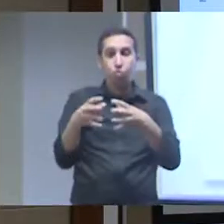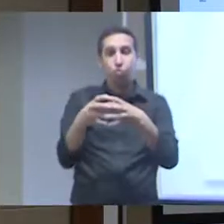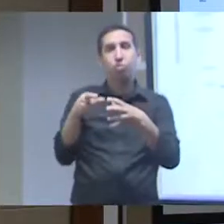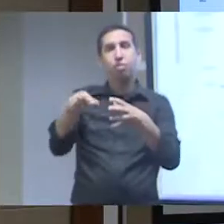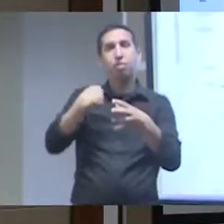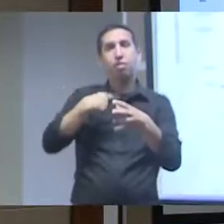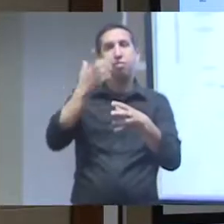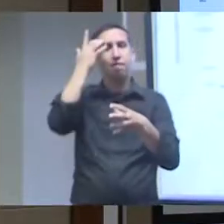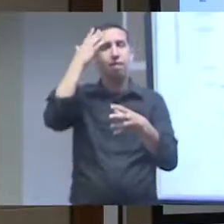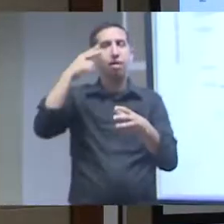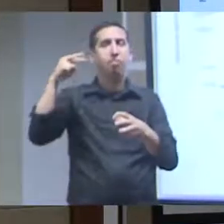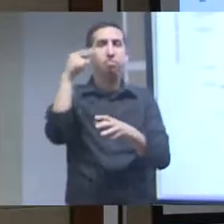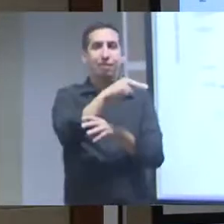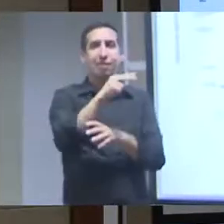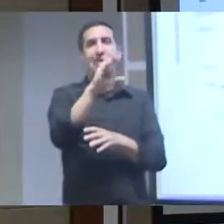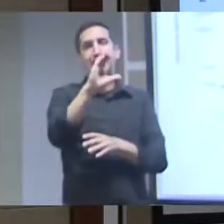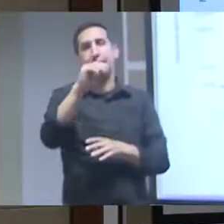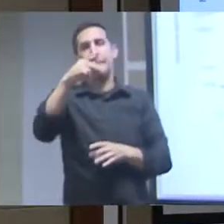a gente